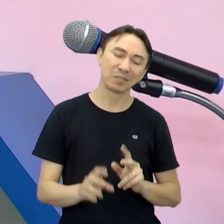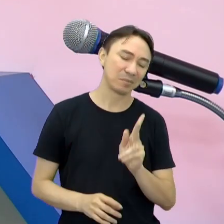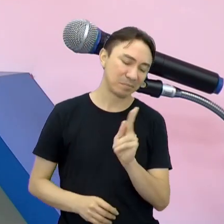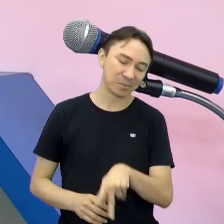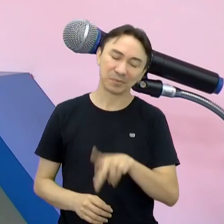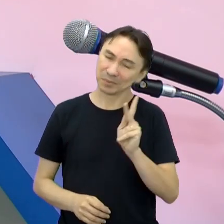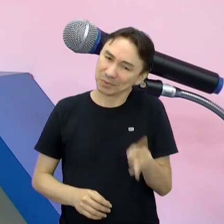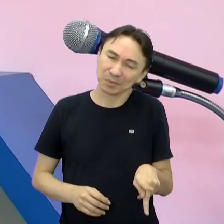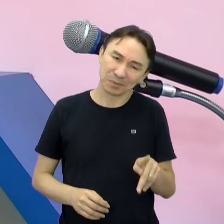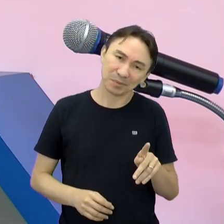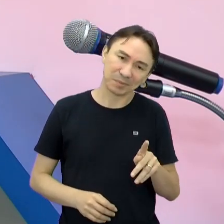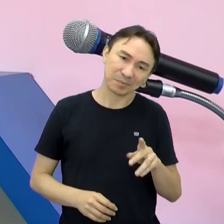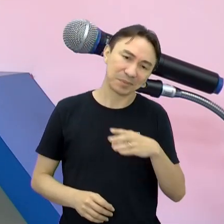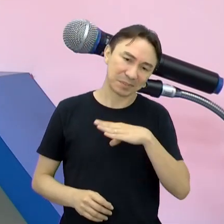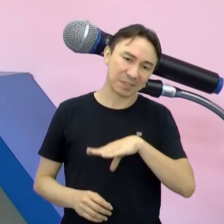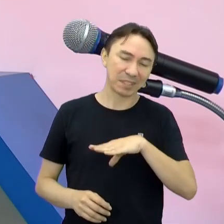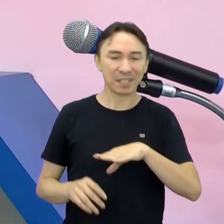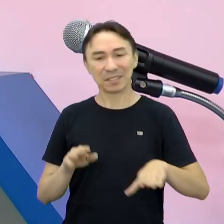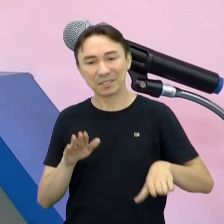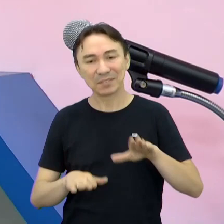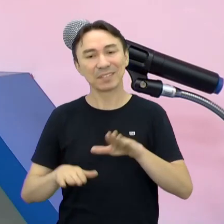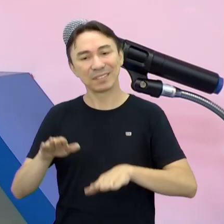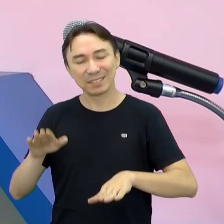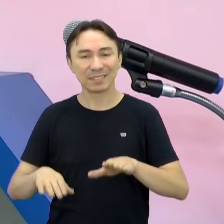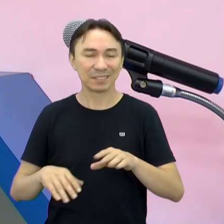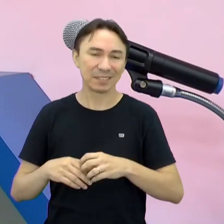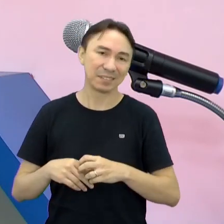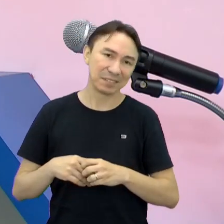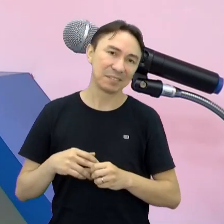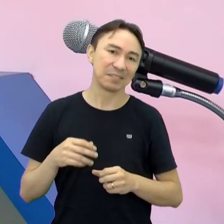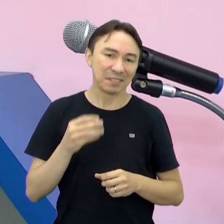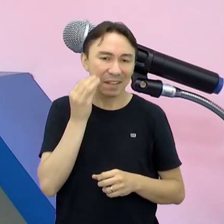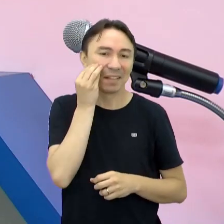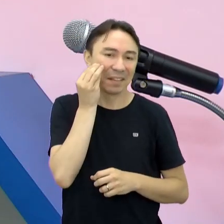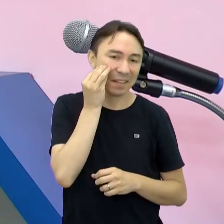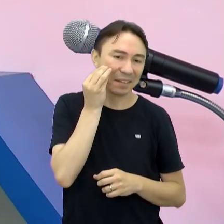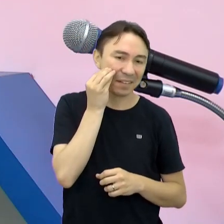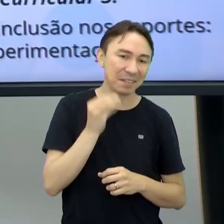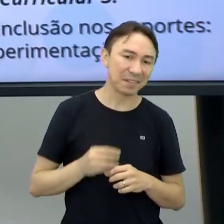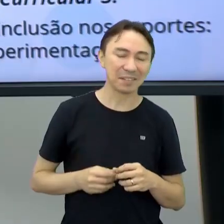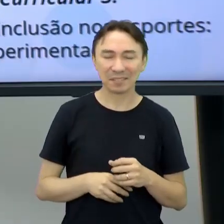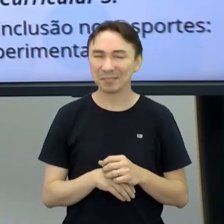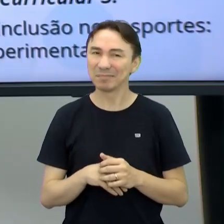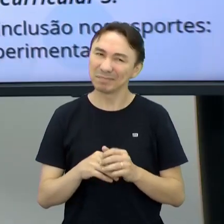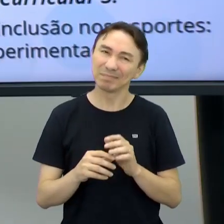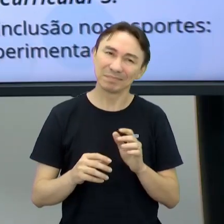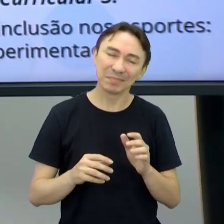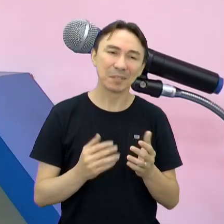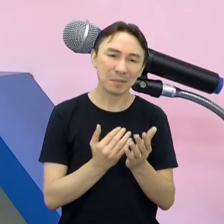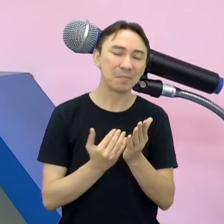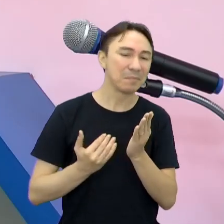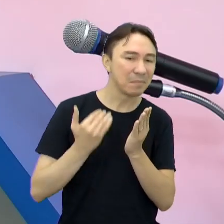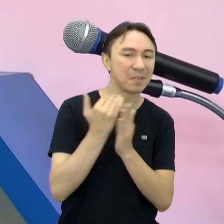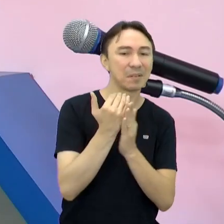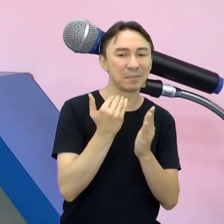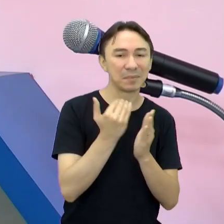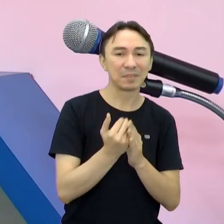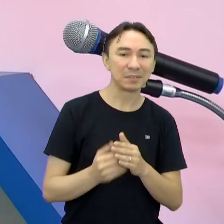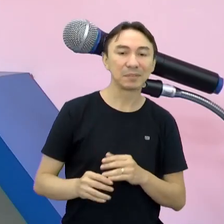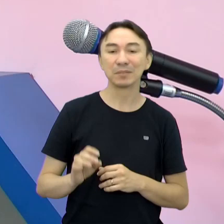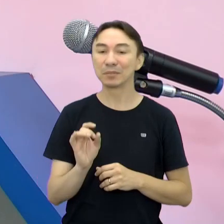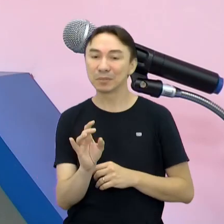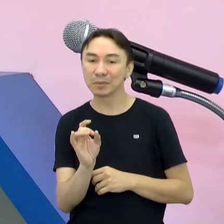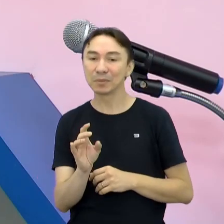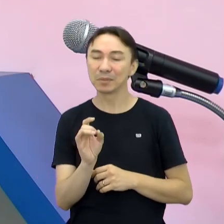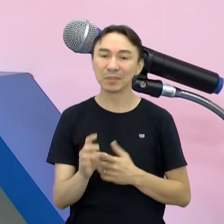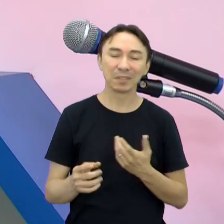Mas a gente de vez em quando tenta fazer algumas coisinhas aí por fora para colaborar, né? Tem que ficar só ensinando para os estudantes, ensinando, ensinando E